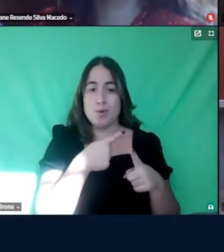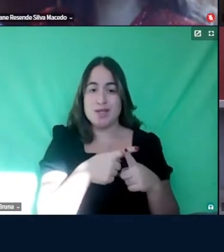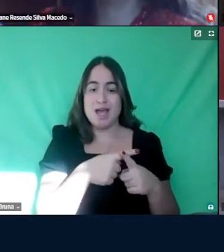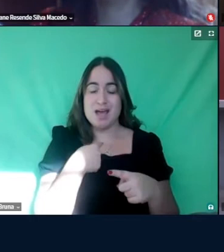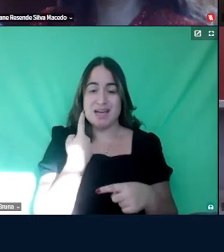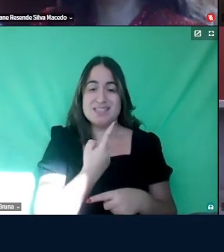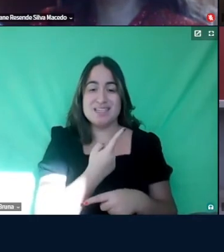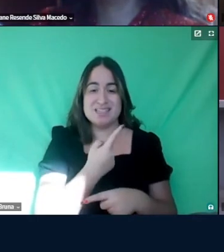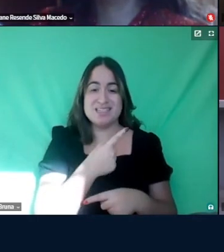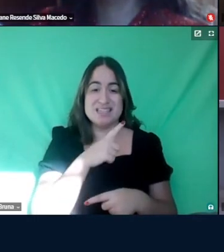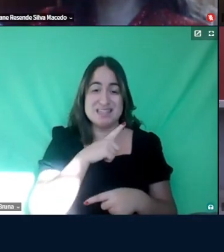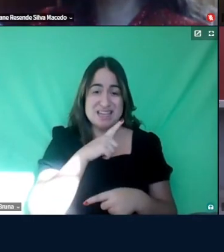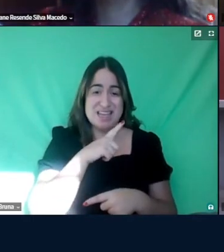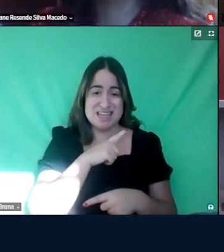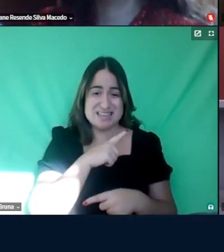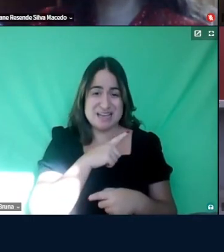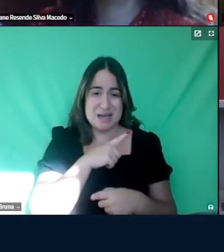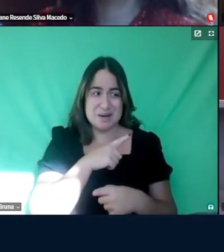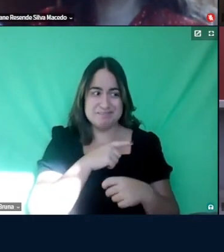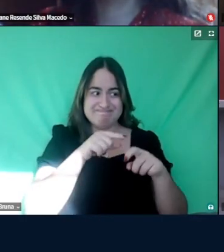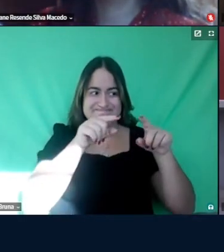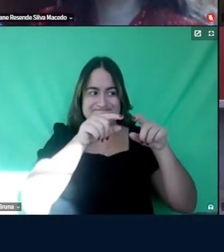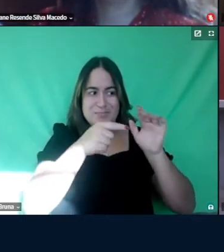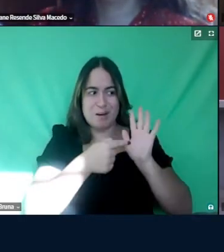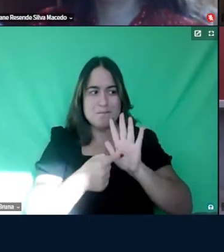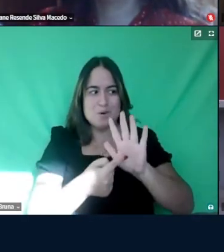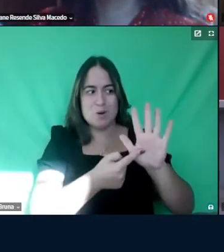tem um cenário